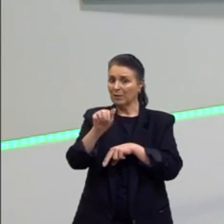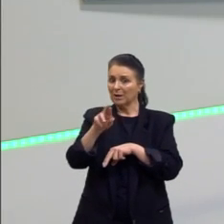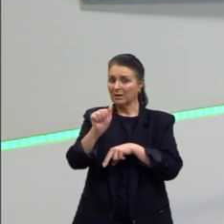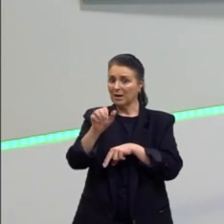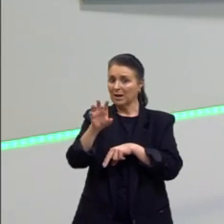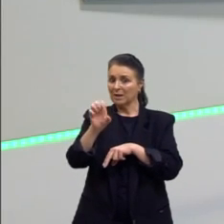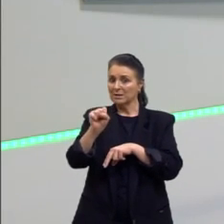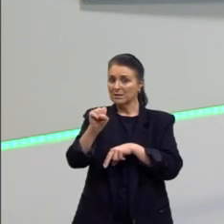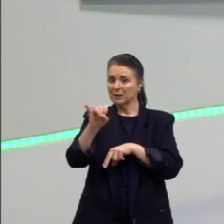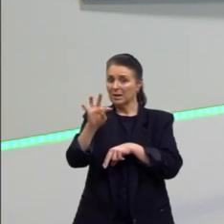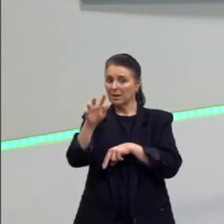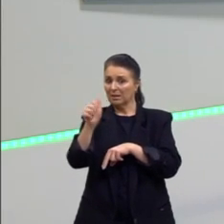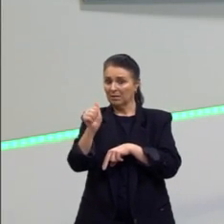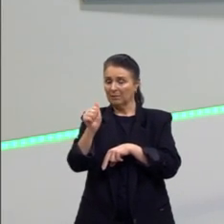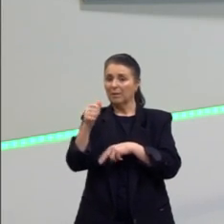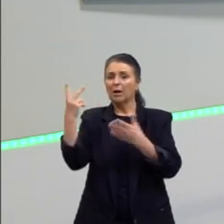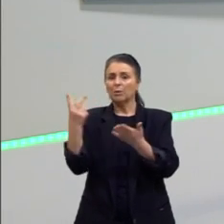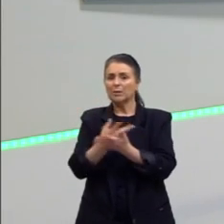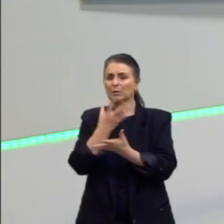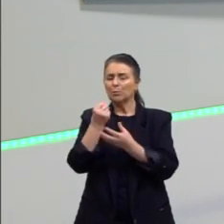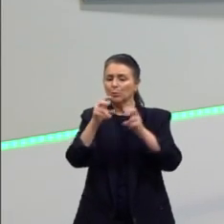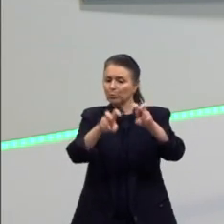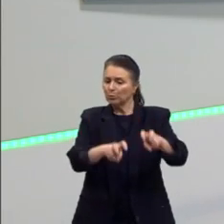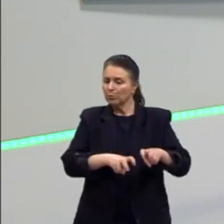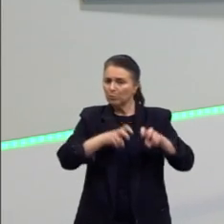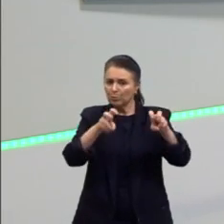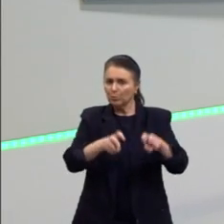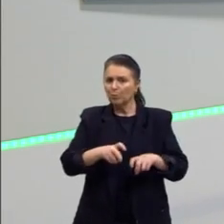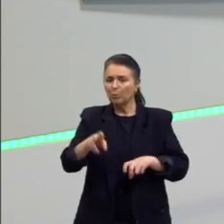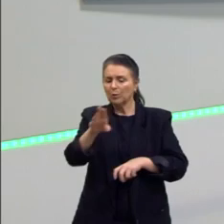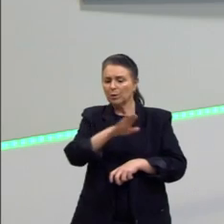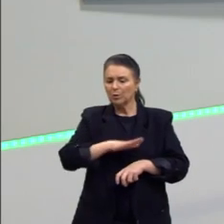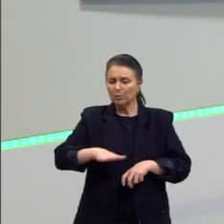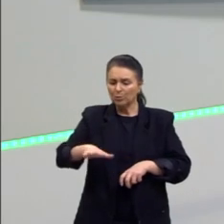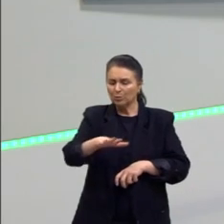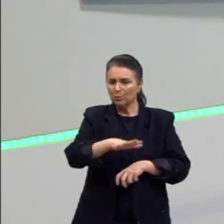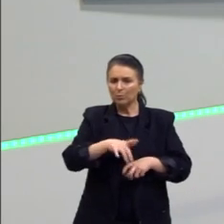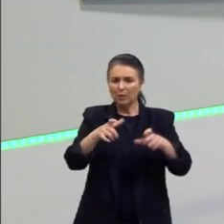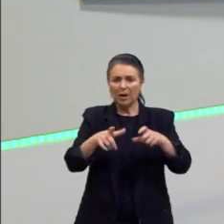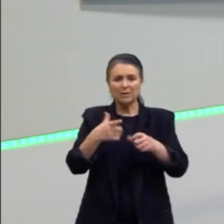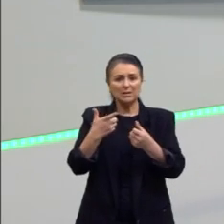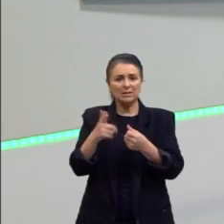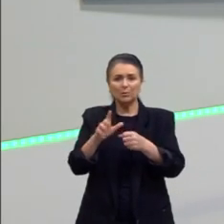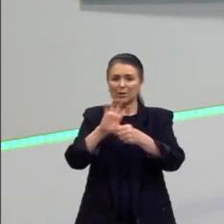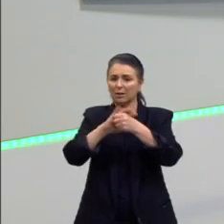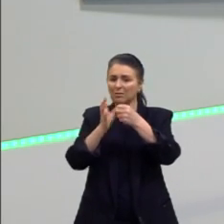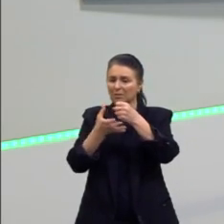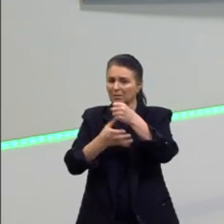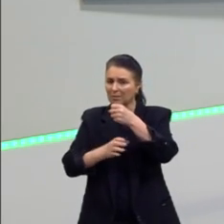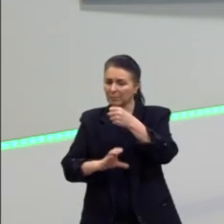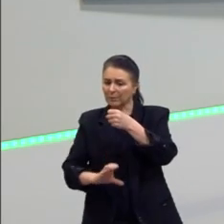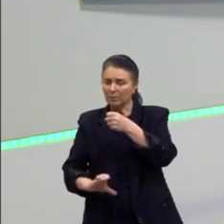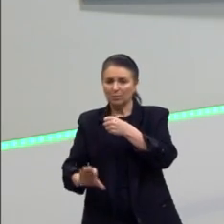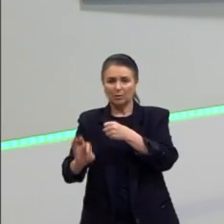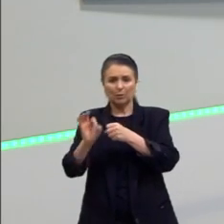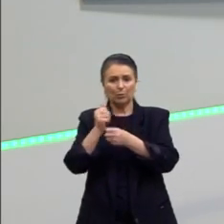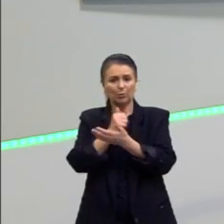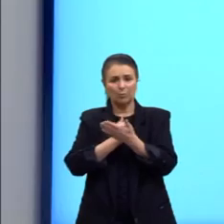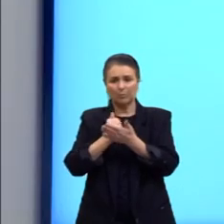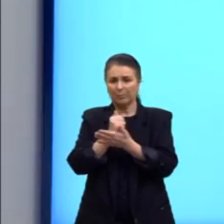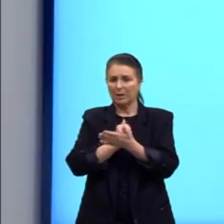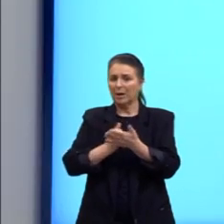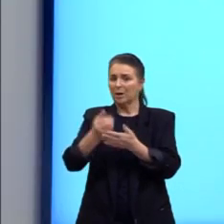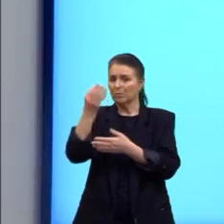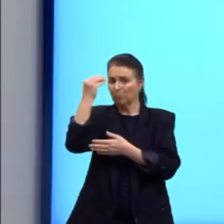gente? Então, acontece muito no interior e em alguns lugares também que não tem saneamento básico. O saneamento básico é precário.